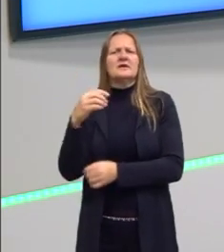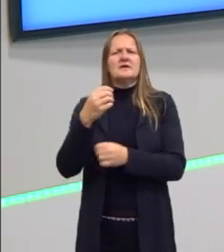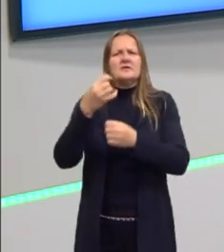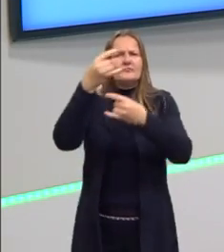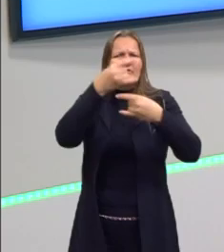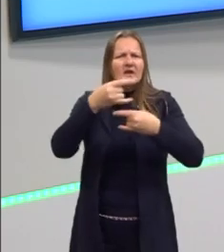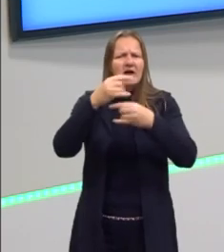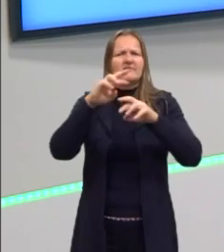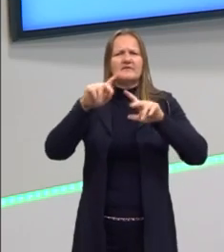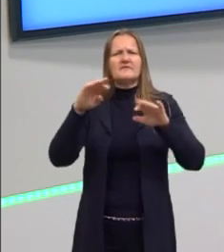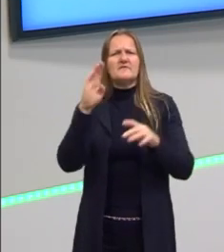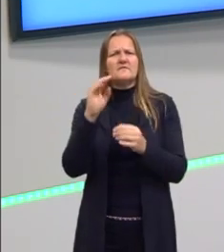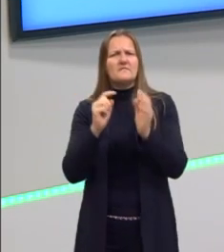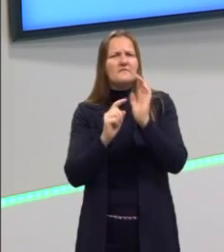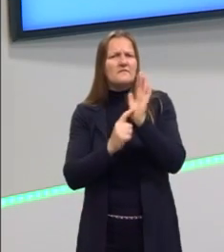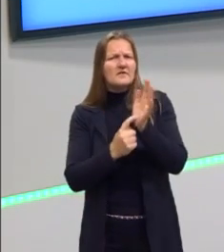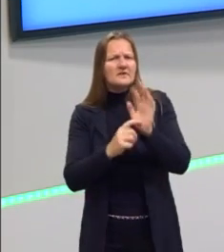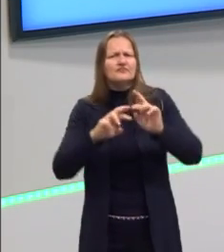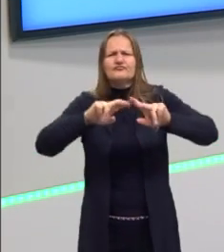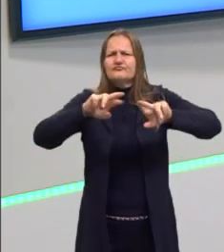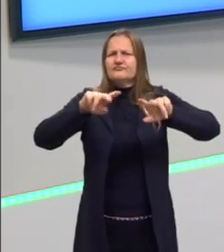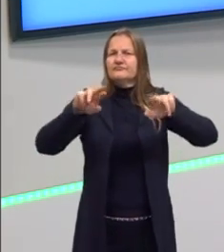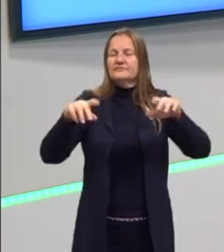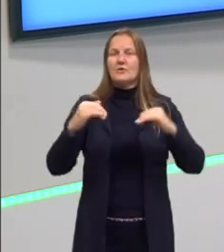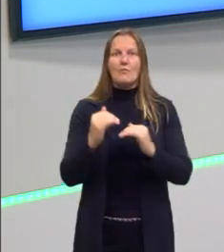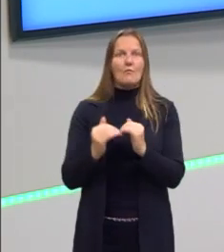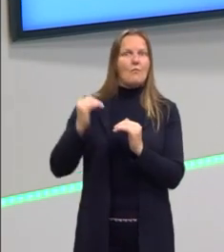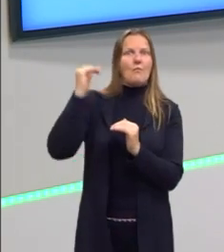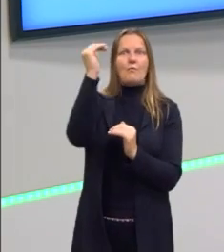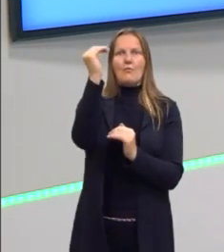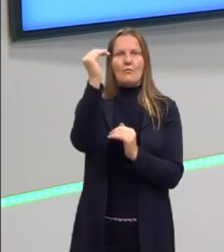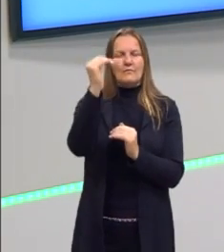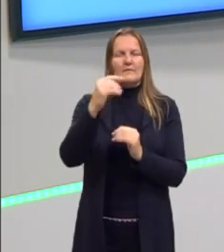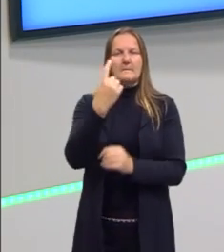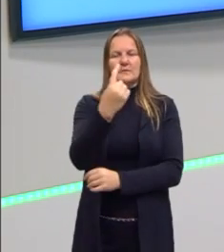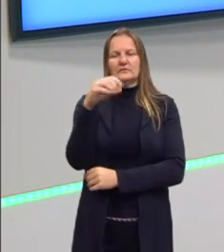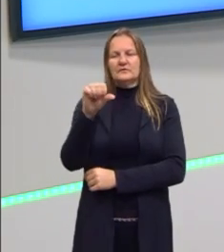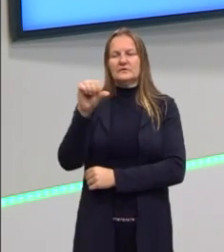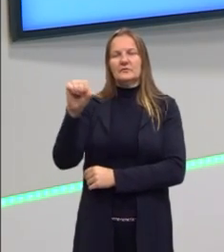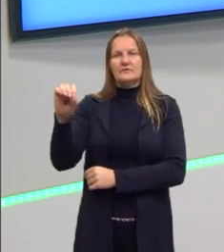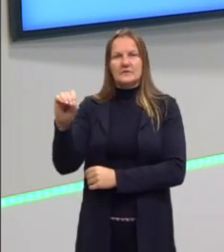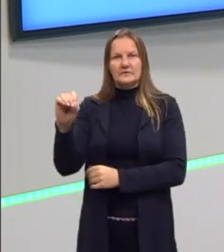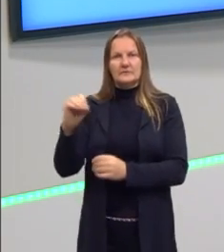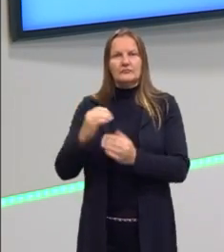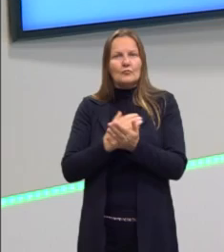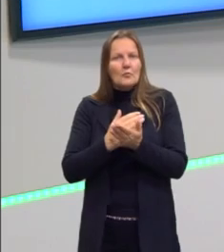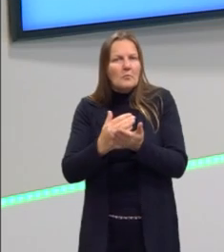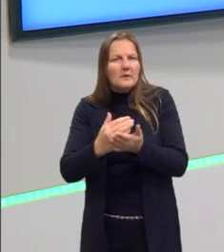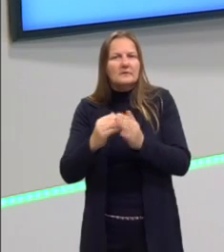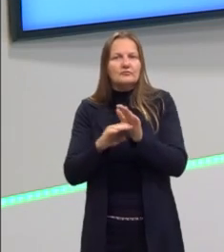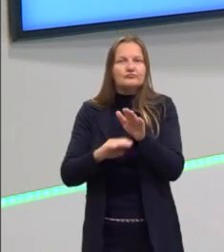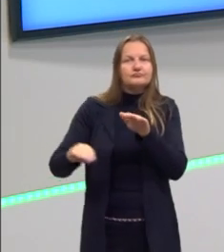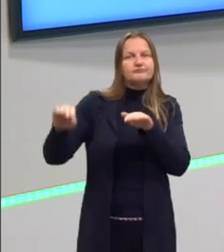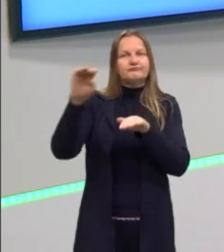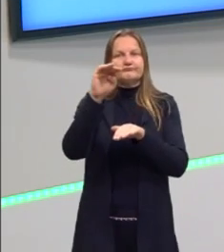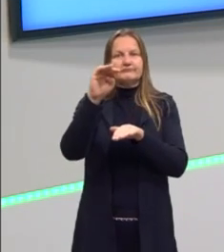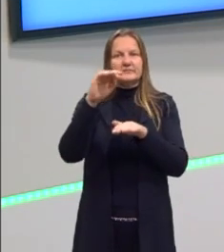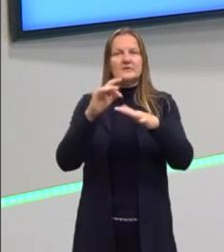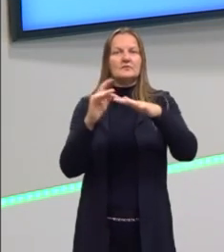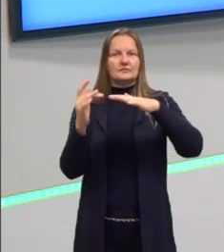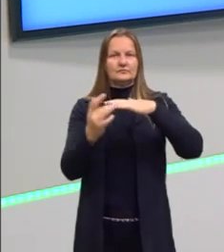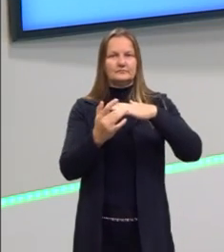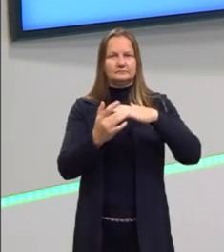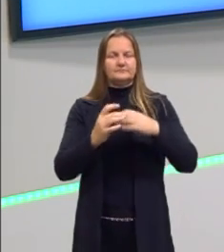ele vai surgir, ele vai ter aí esse crescimento lá nos anos 90, a partir desses usos das